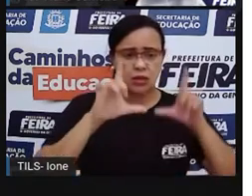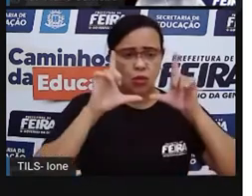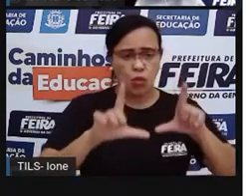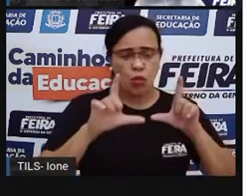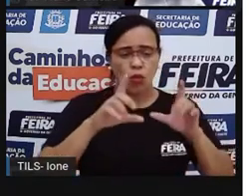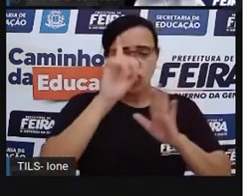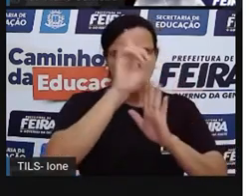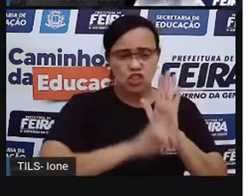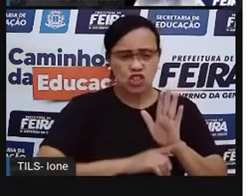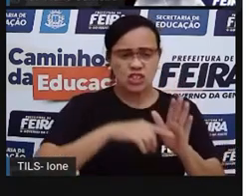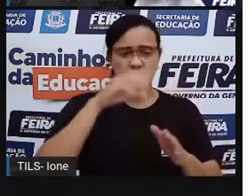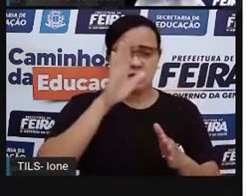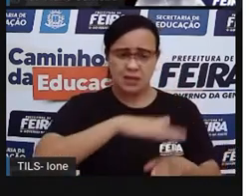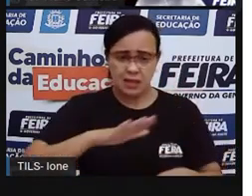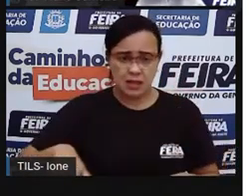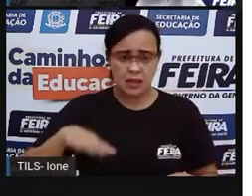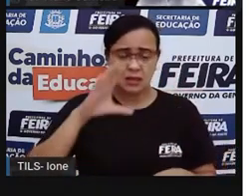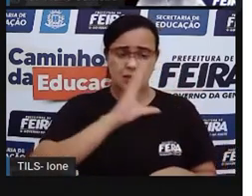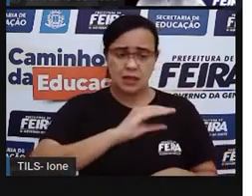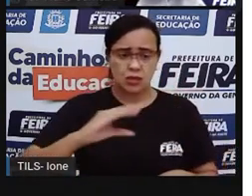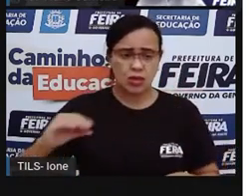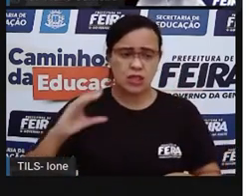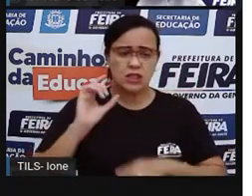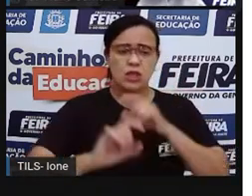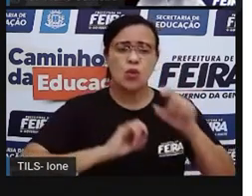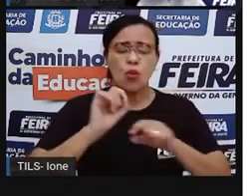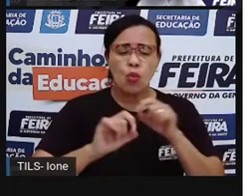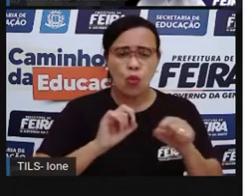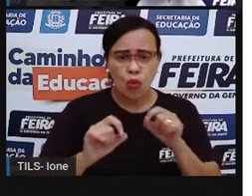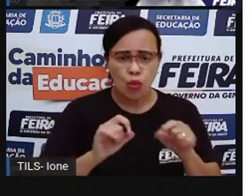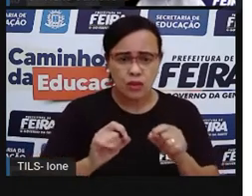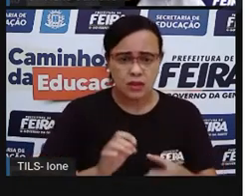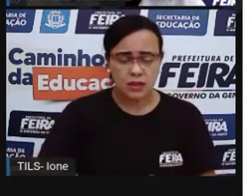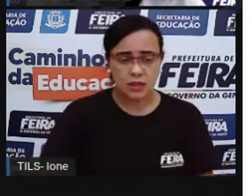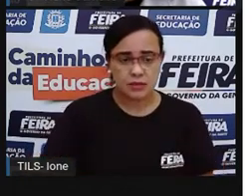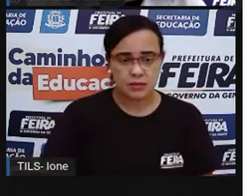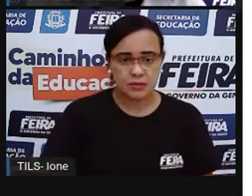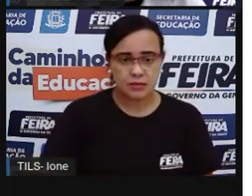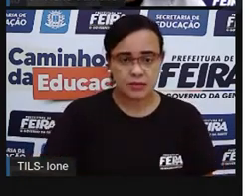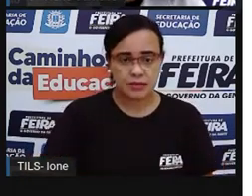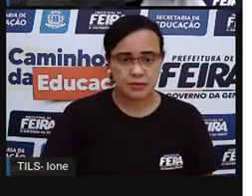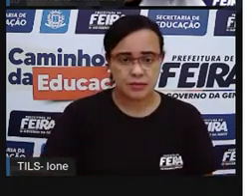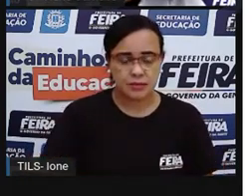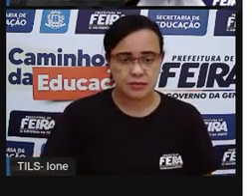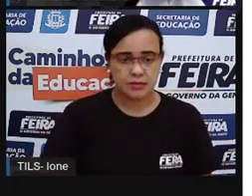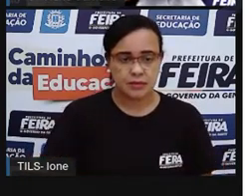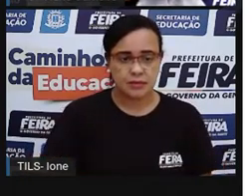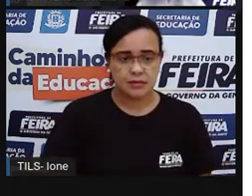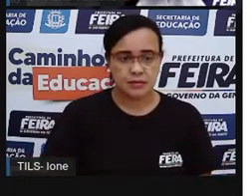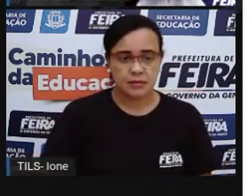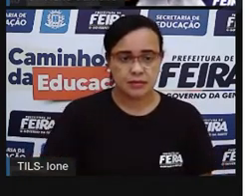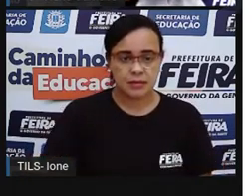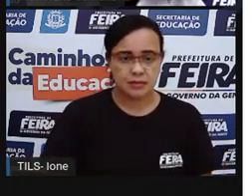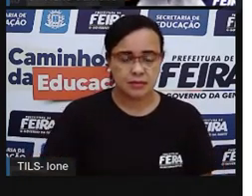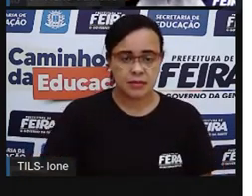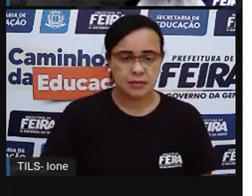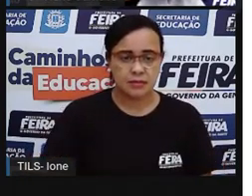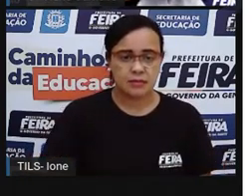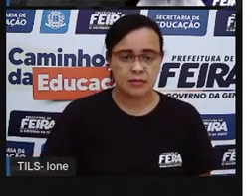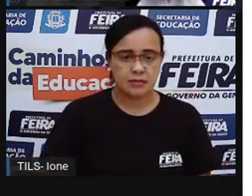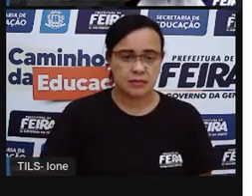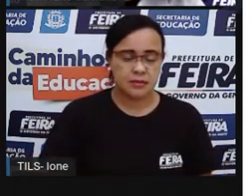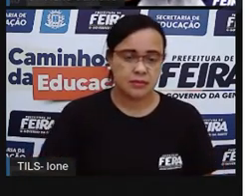conheço. Bom, o Estatuto é um documento, né? Dita normas, respeito da defesa, dos